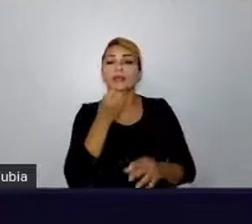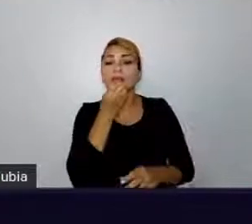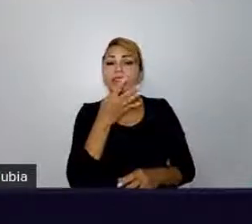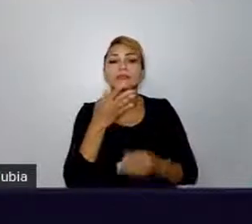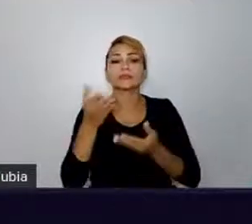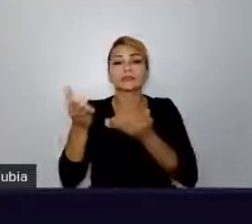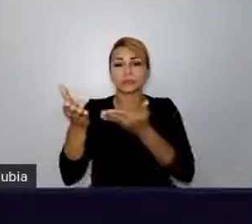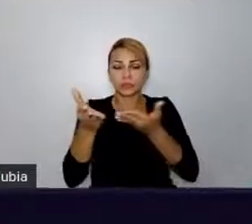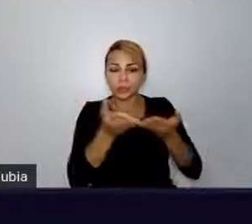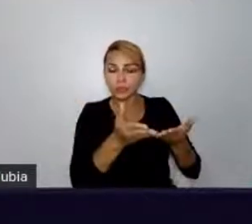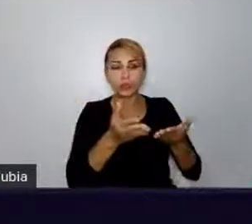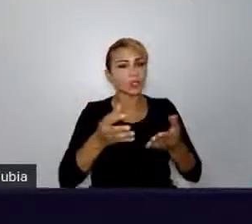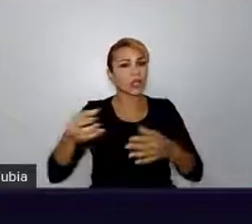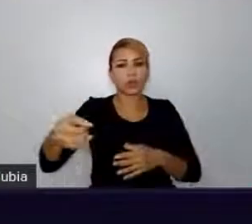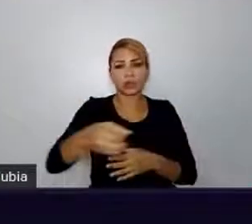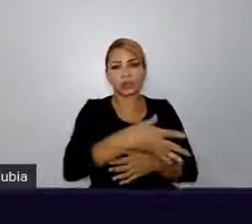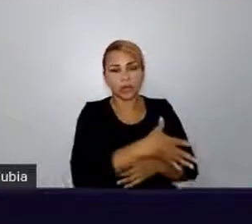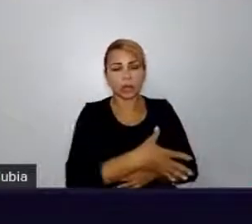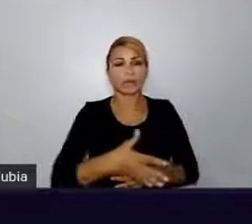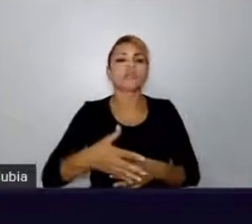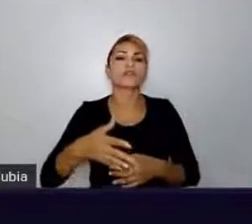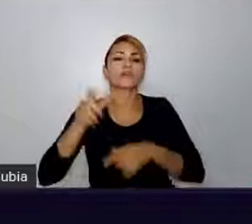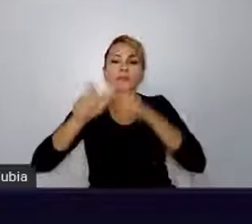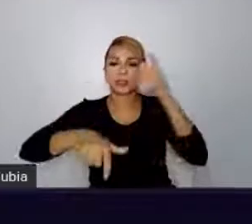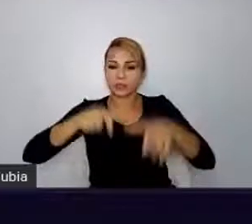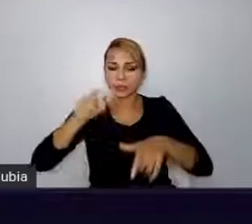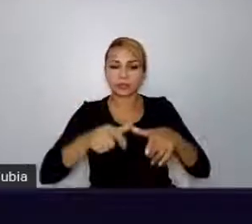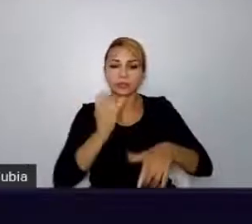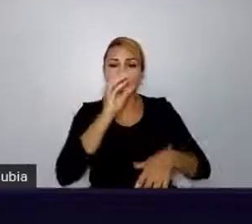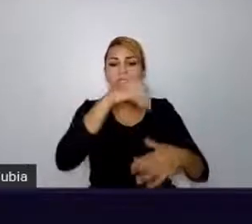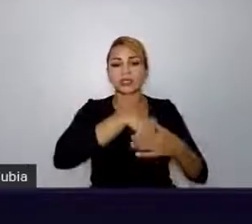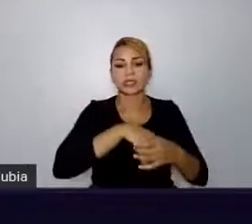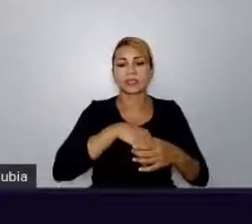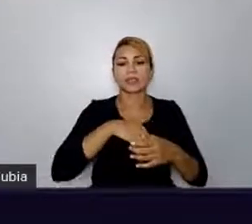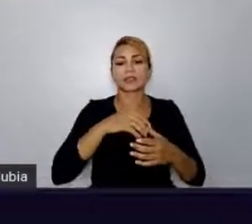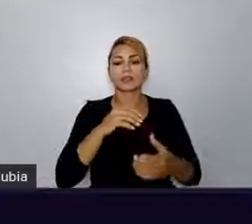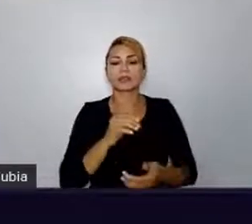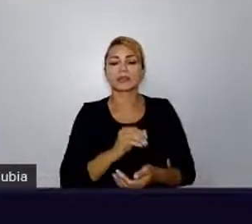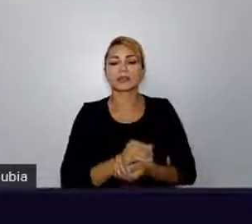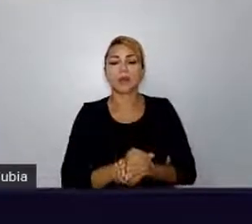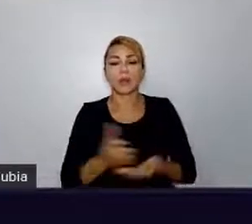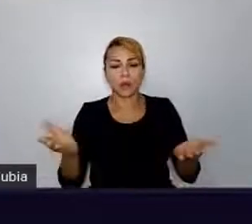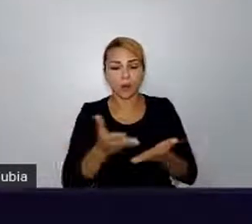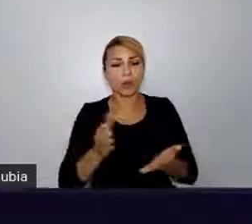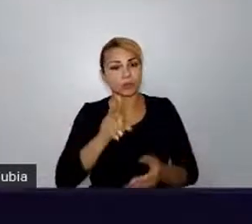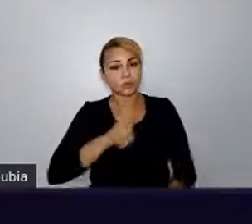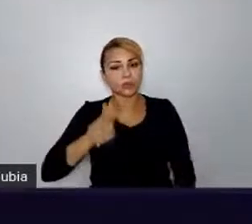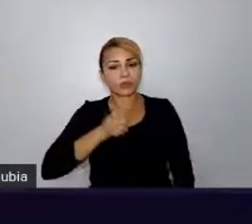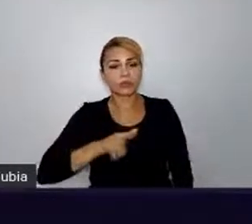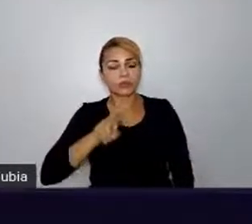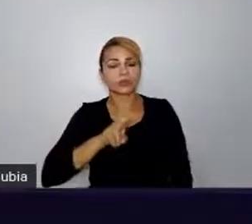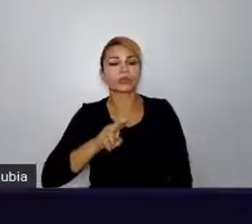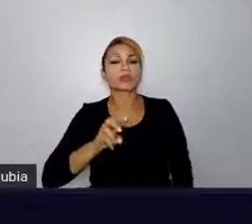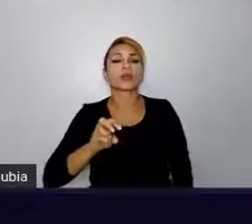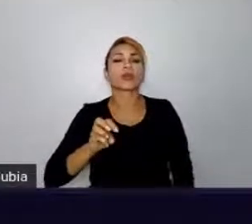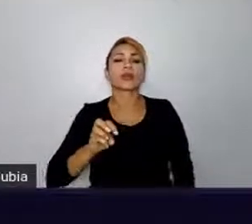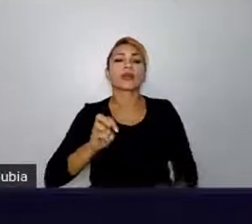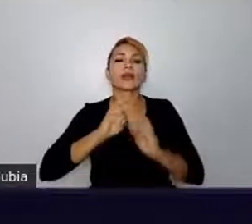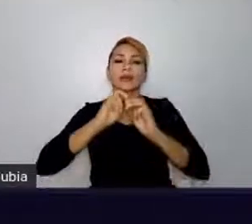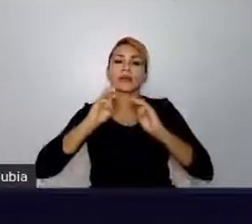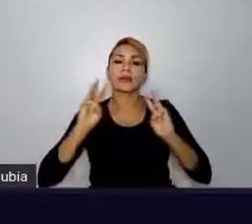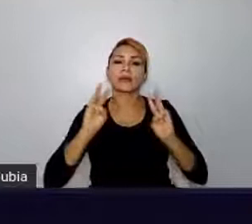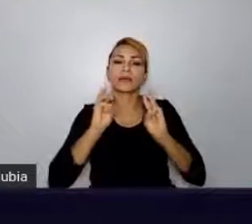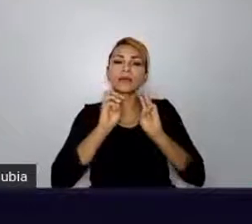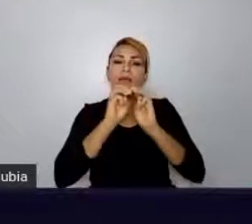membros da Linux Foundation. E hoje, eu uso o Windows, mas eu uso com o WSL, que está rodando o Ubuntu